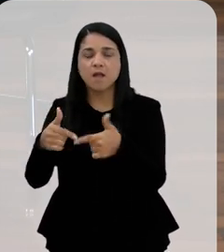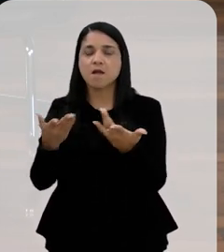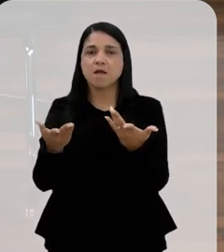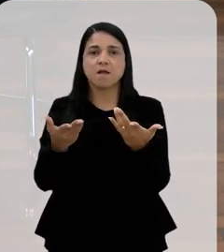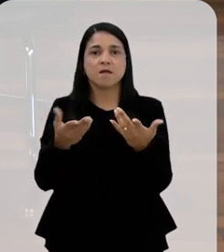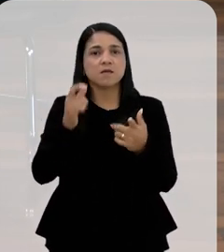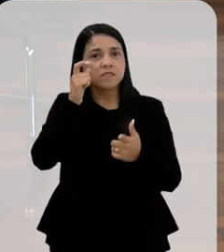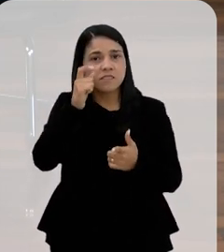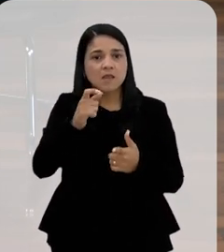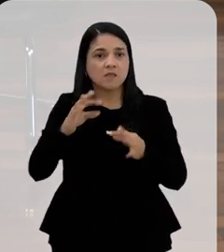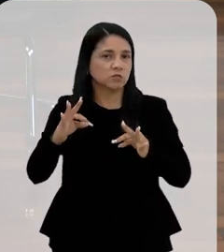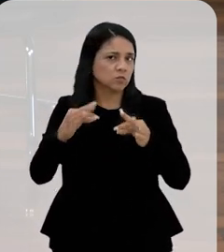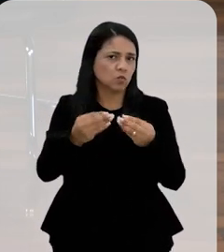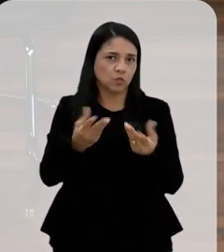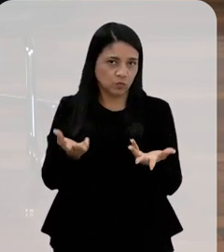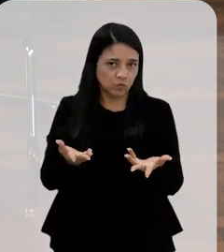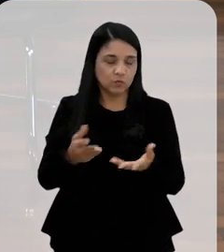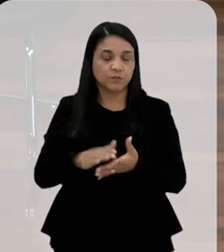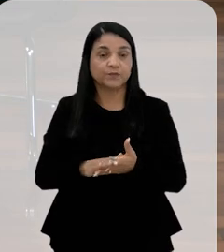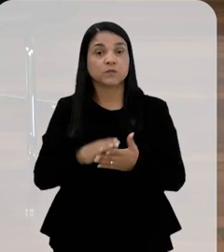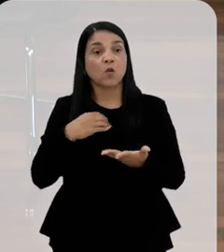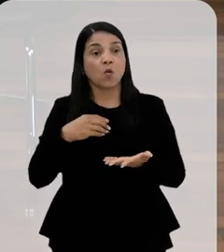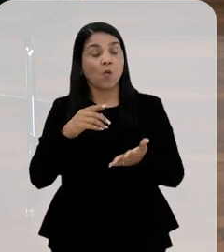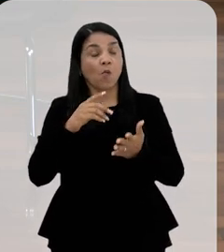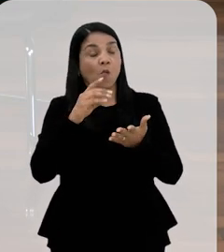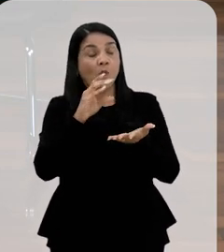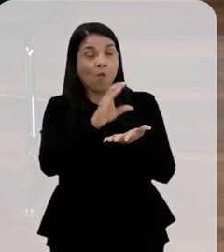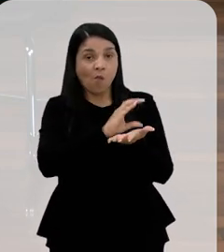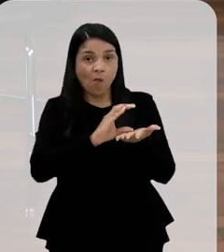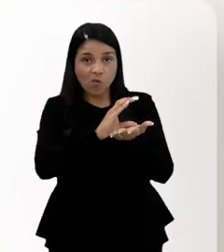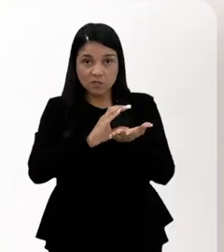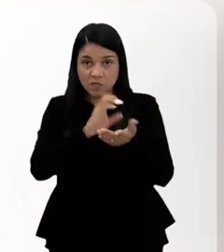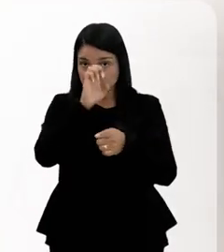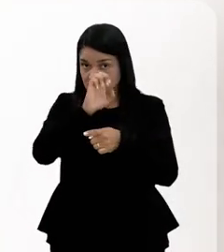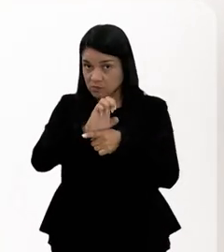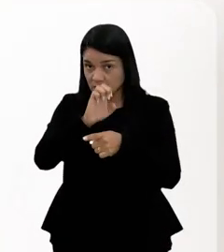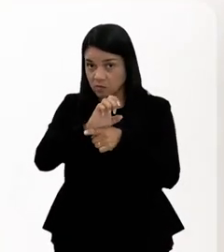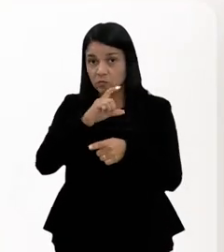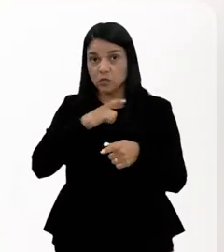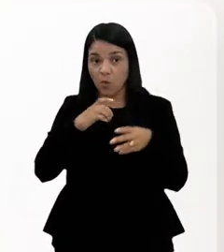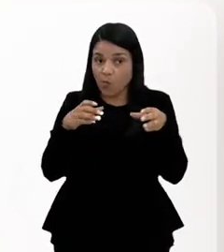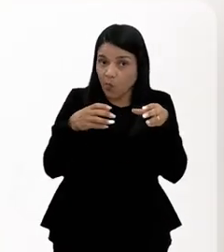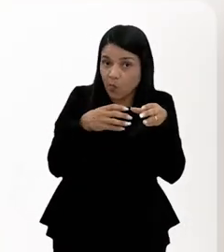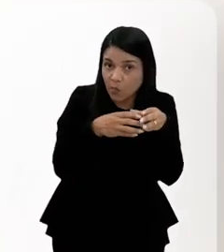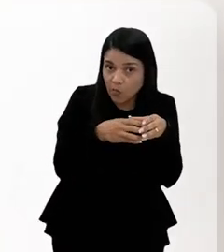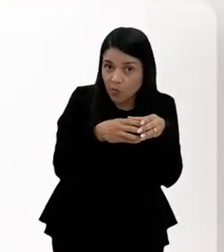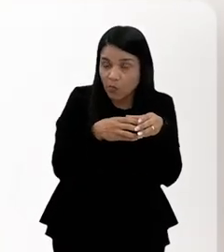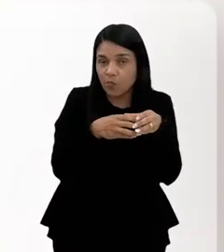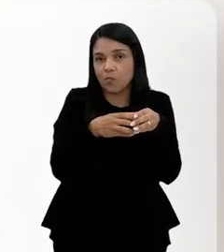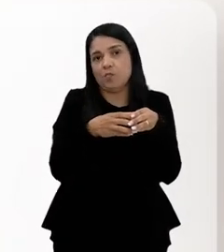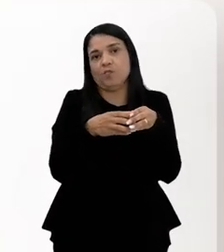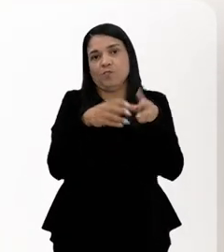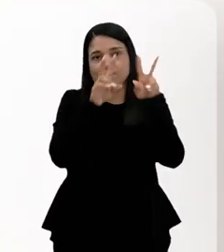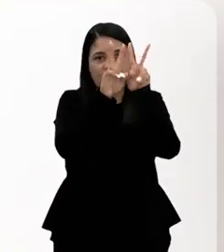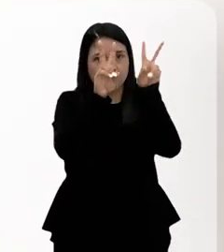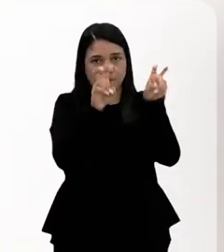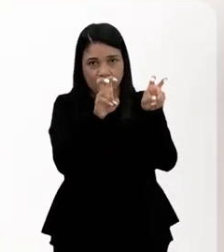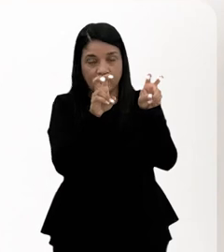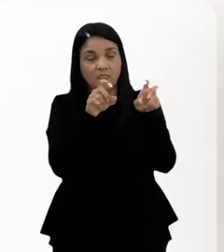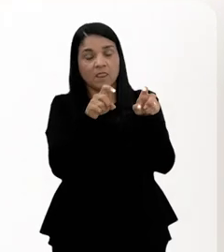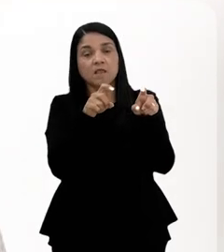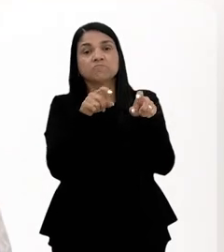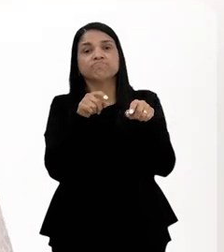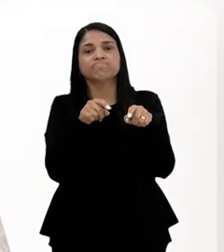questões como de interesse de todos. No próprio Conselho Estadual, nós temos um grupo temático que trata